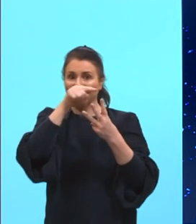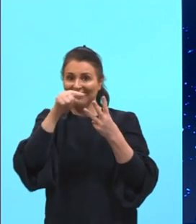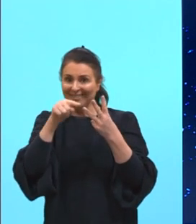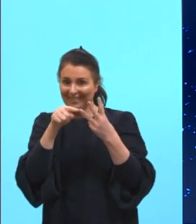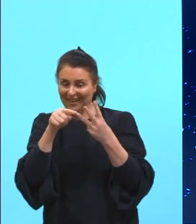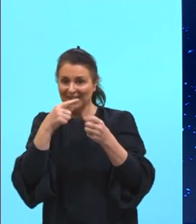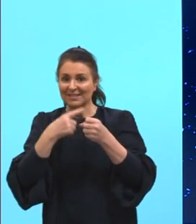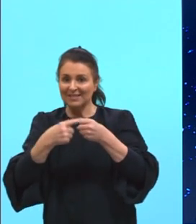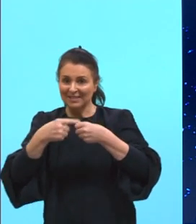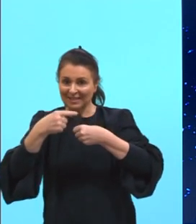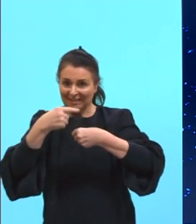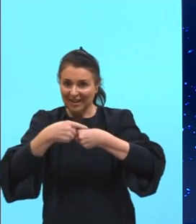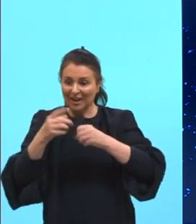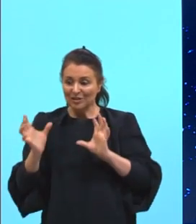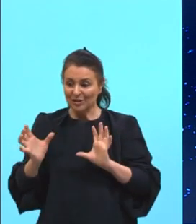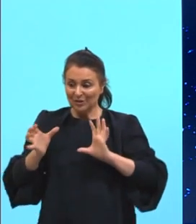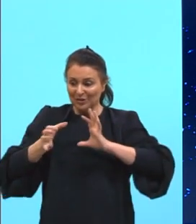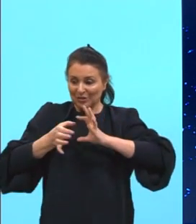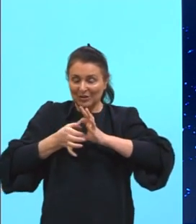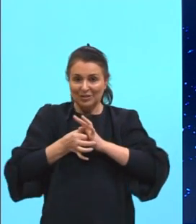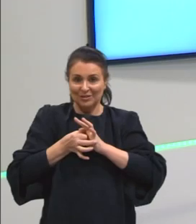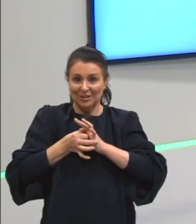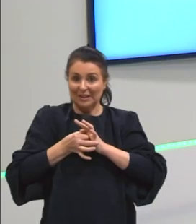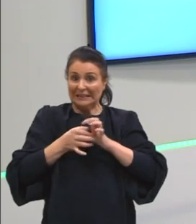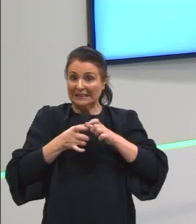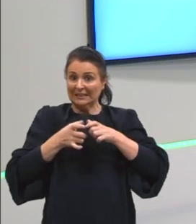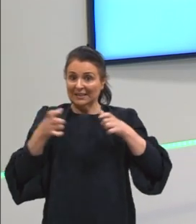que estão se conectando, tá, gurizada?